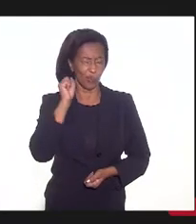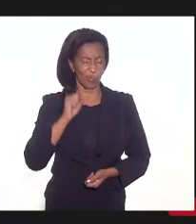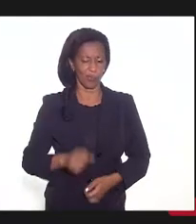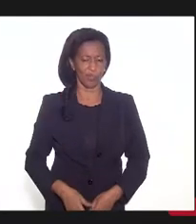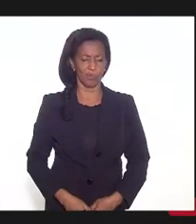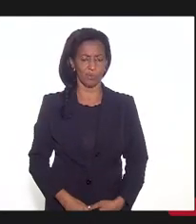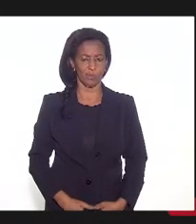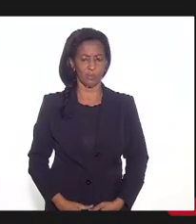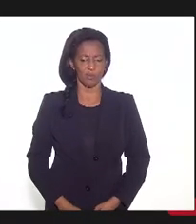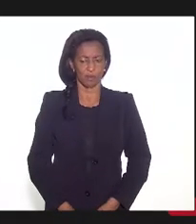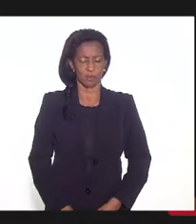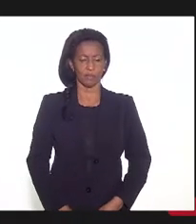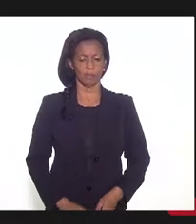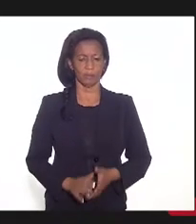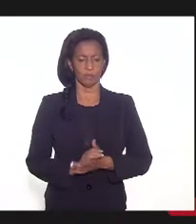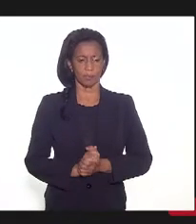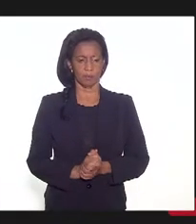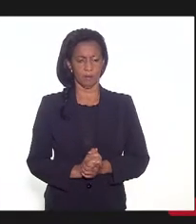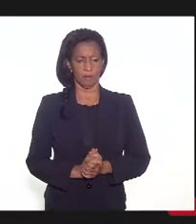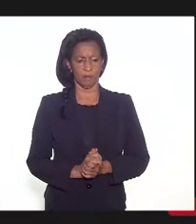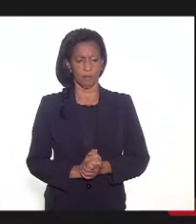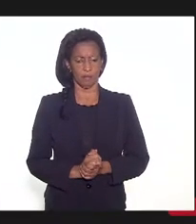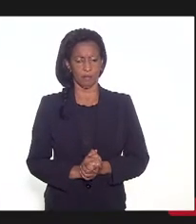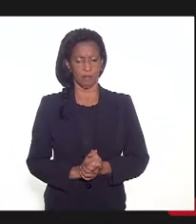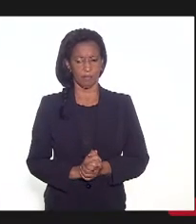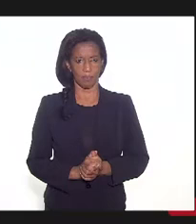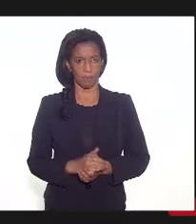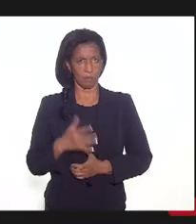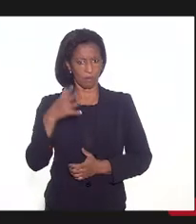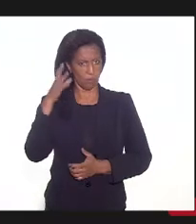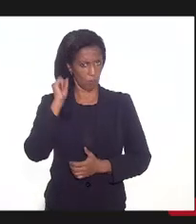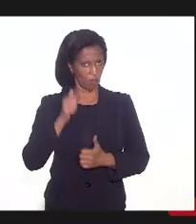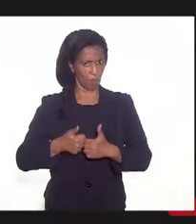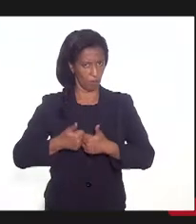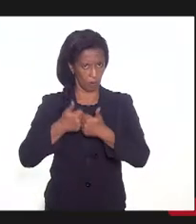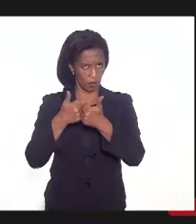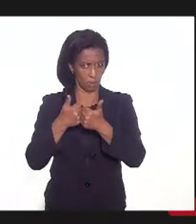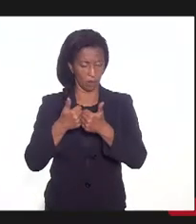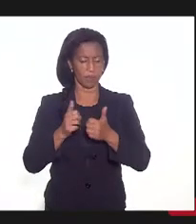Bruno. Não, então, vê se está ouvindo melhor agora? Sim.